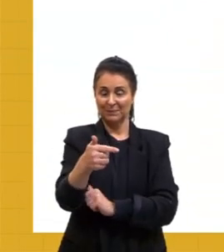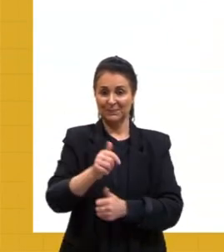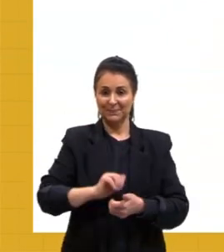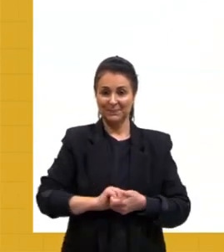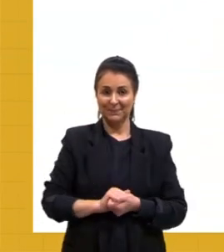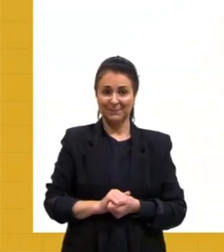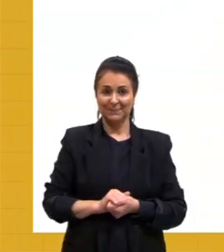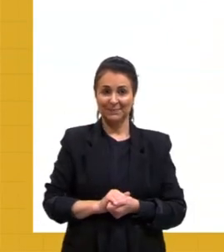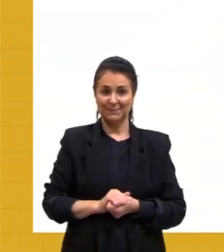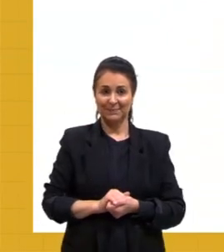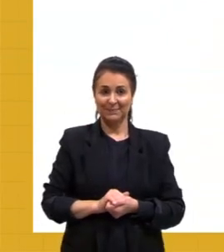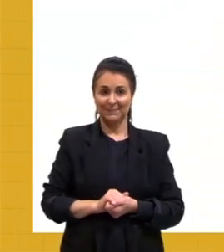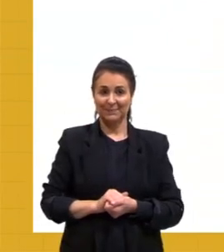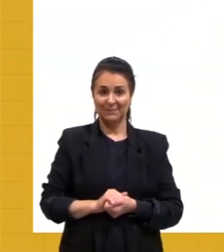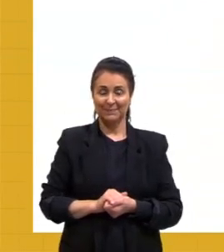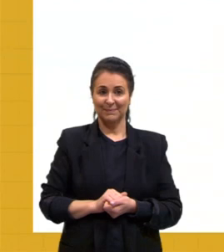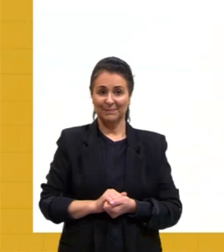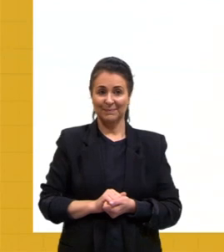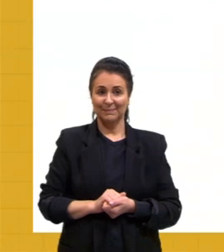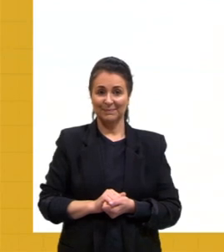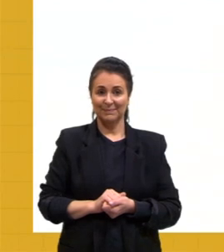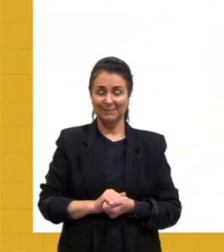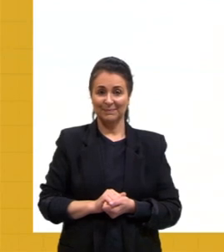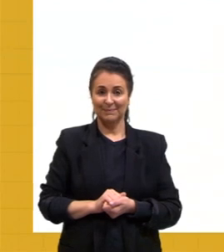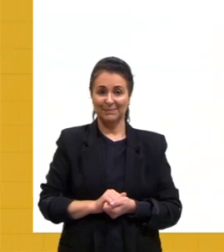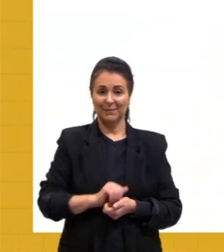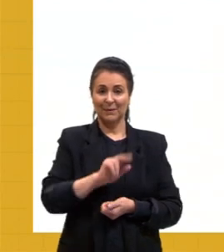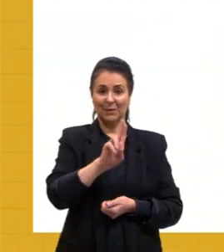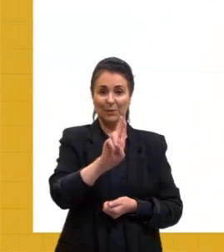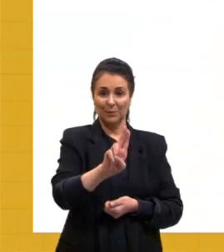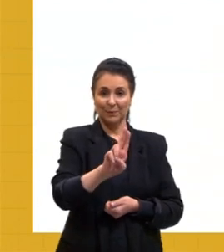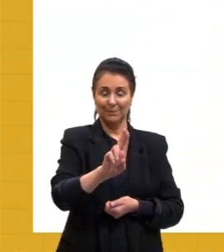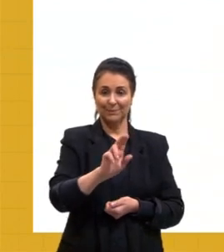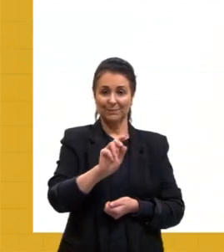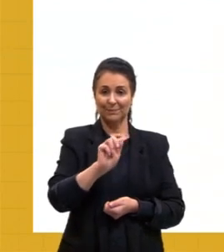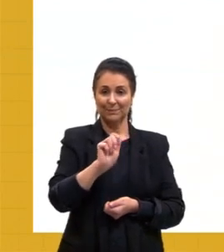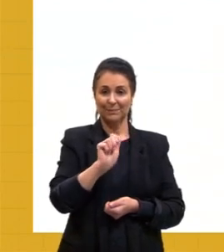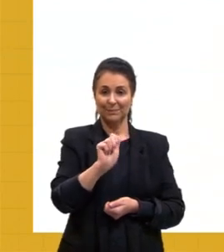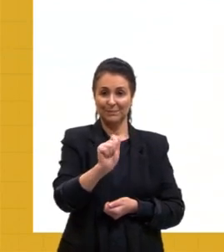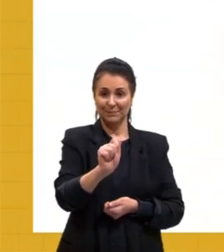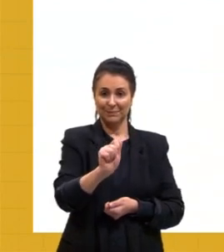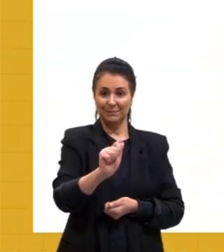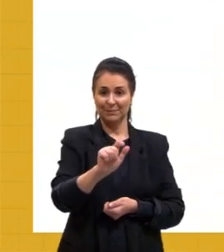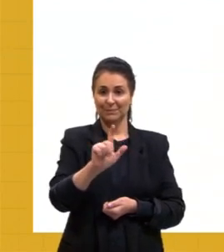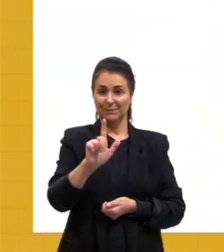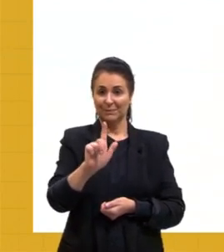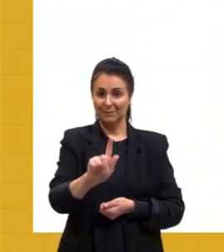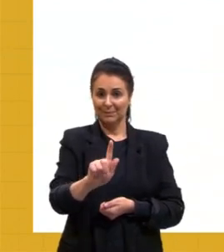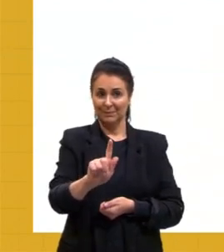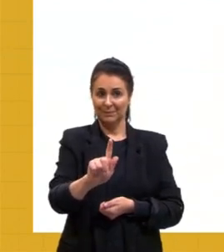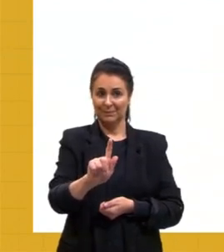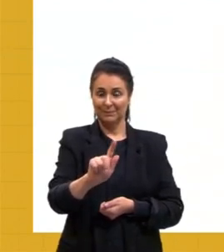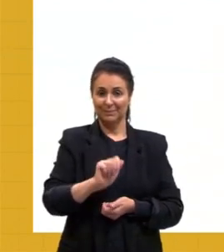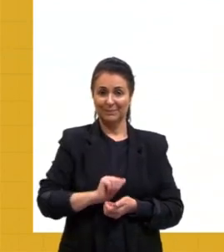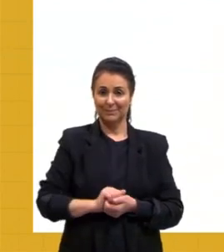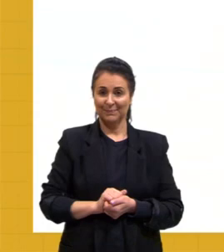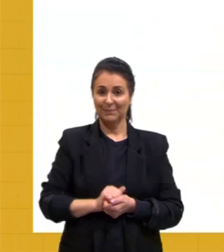não é o A, é o U. U, A, G. Então,